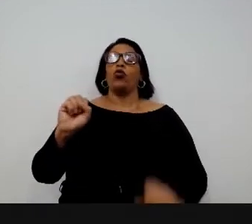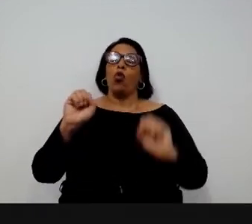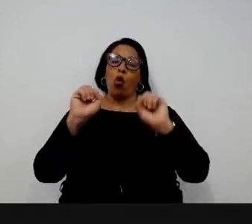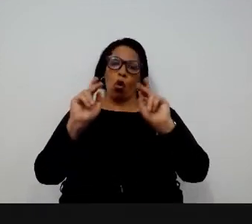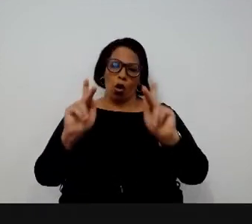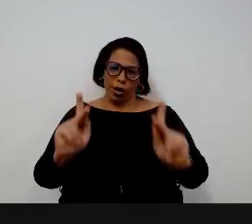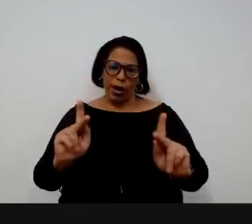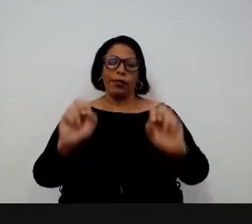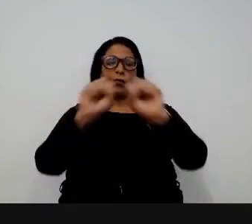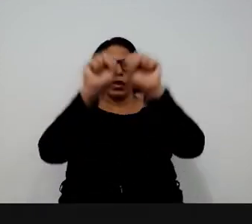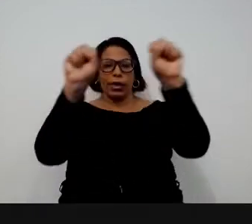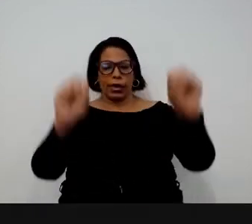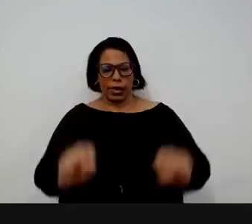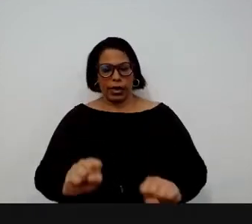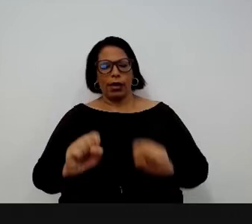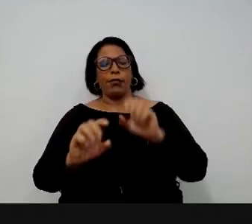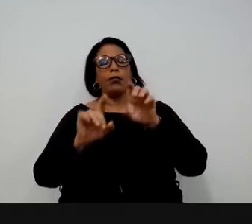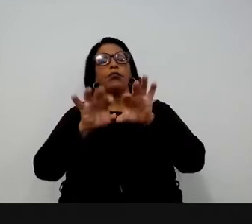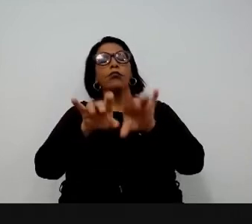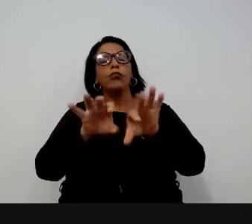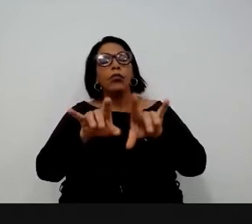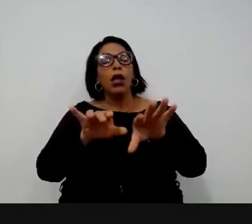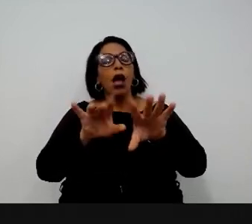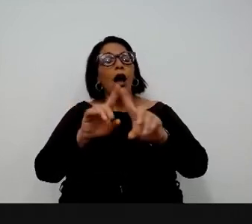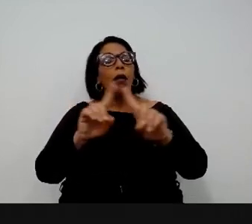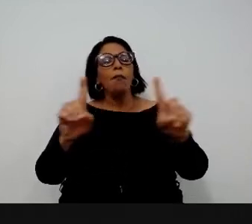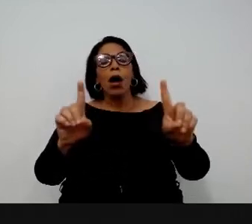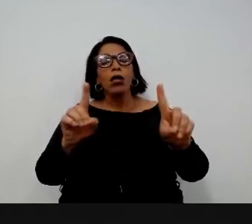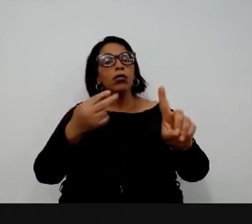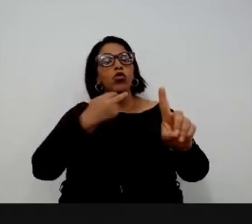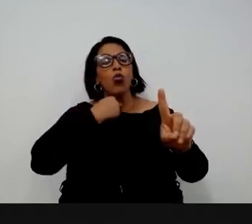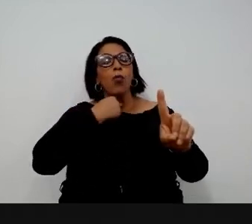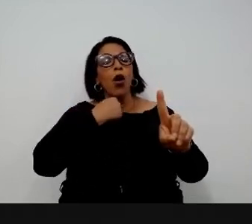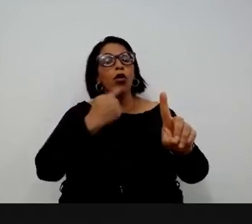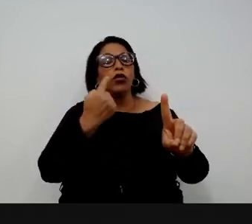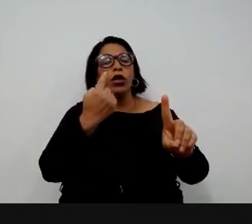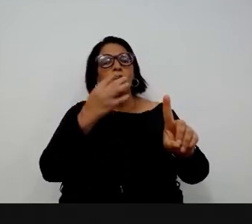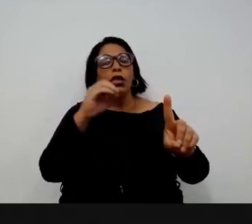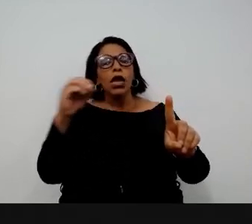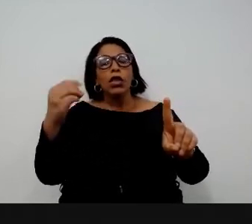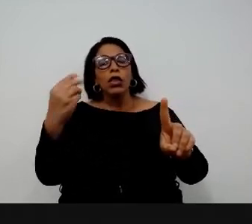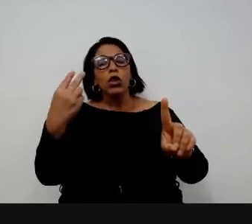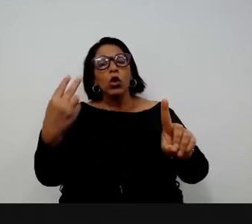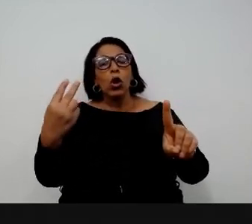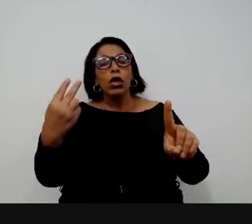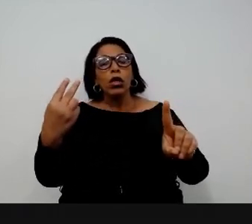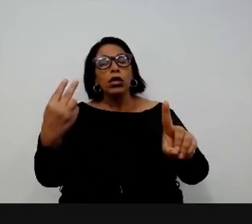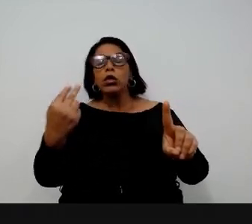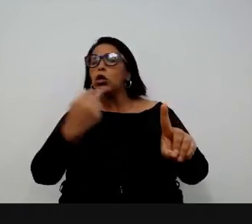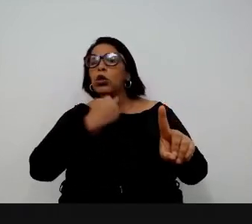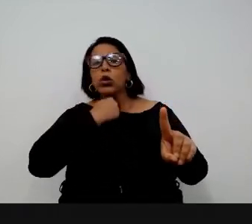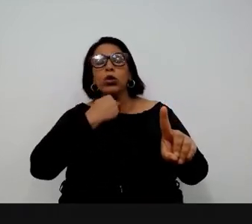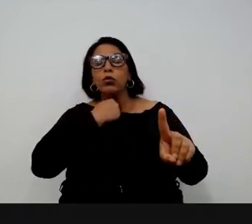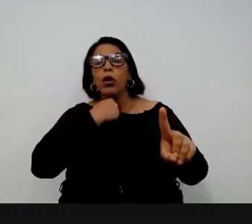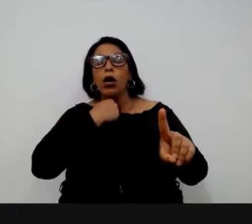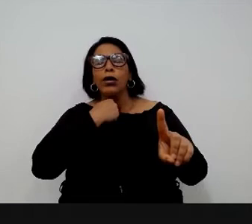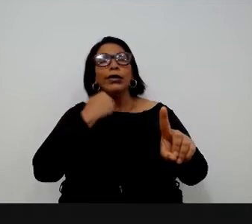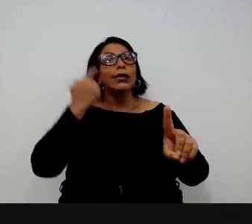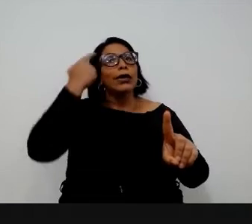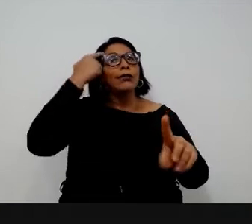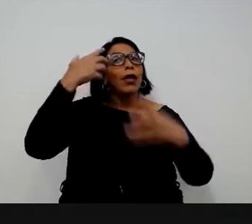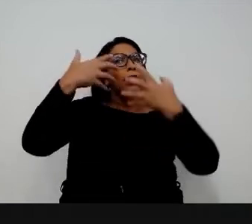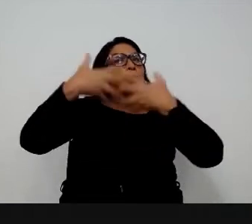Quando você vai no sistema, o você descobre? O sistema só permite um dígito depois do ponto, não permite dois. E aí você tem que